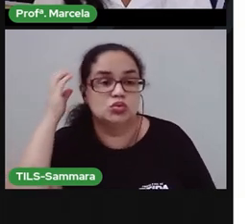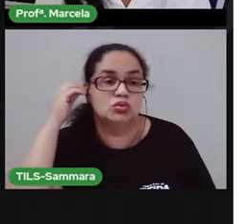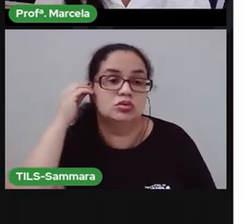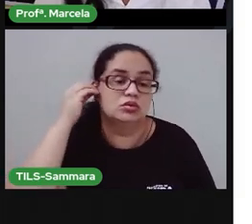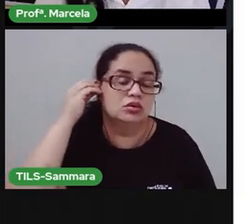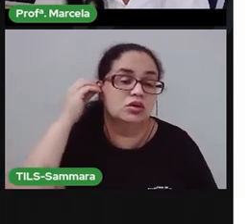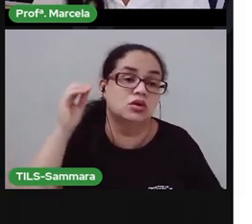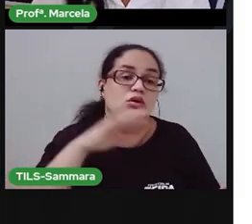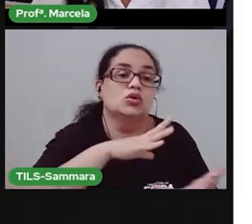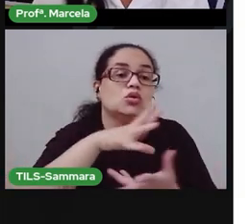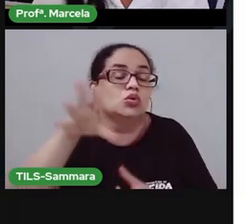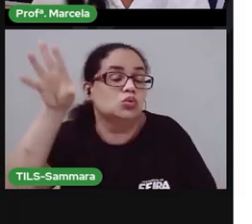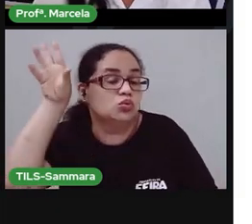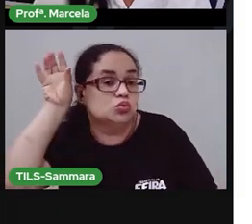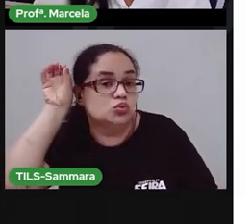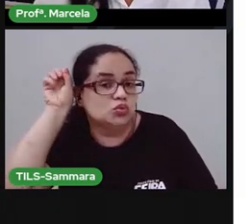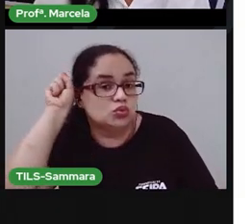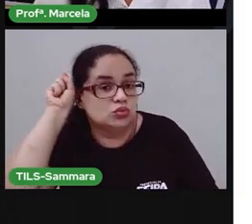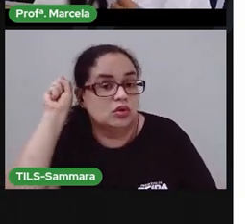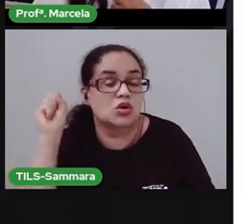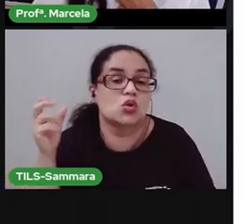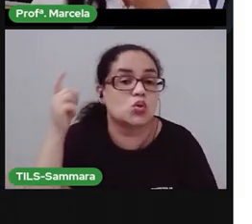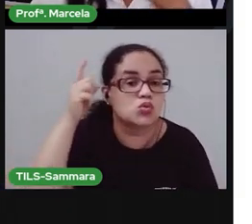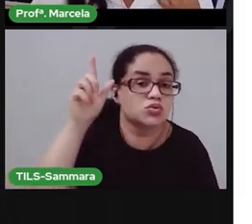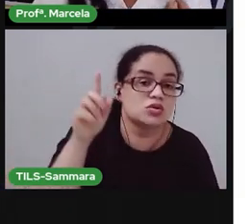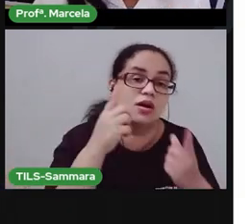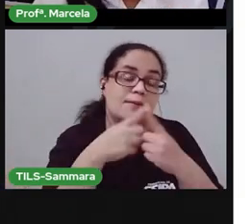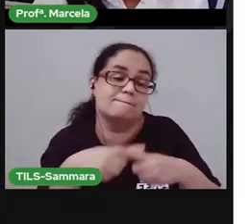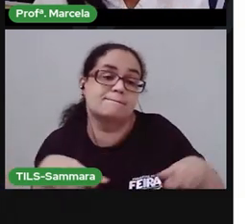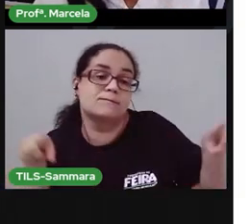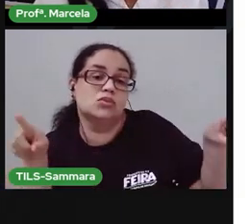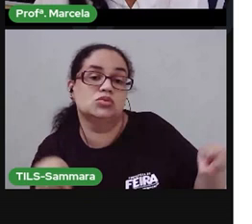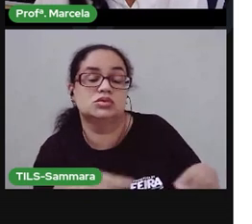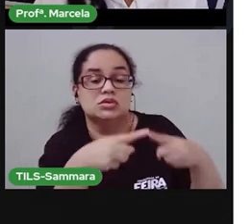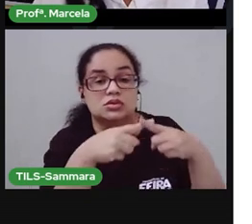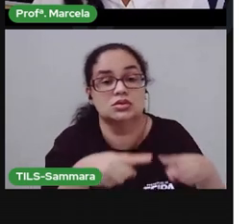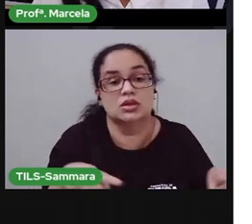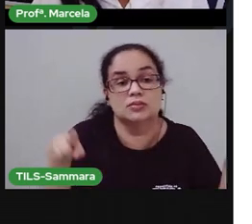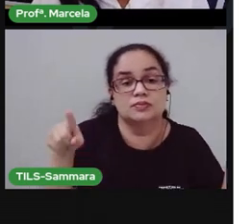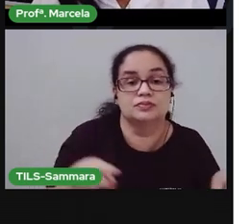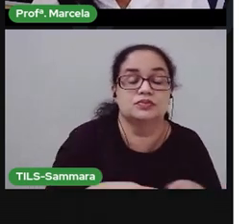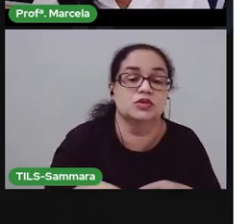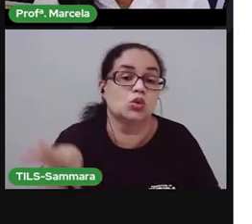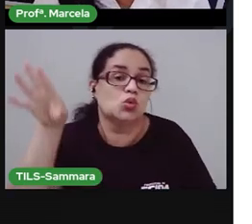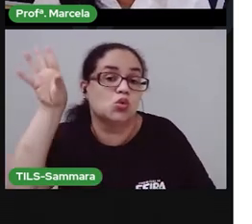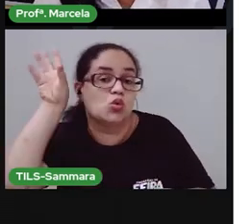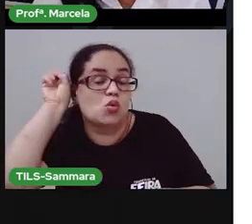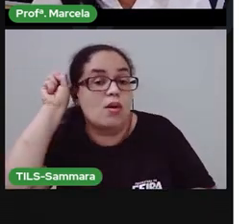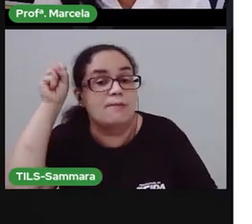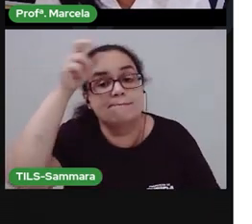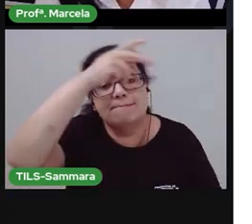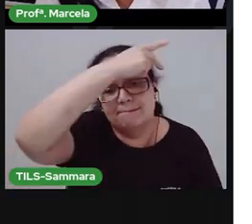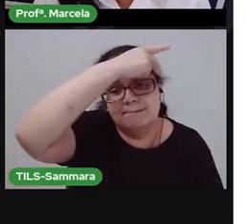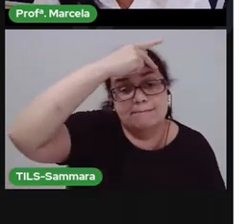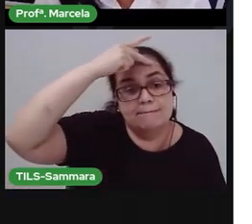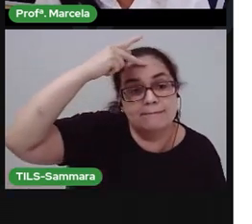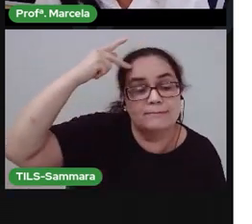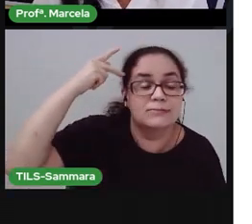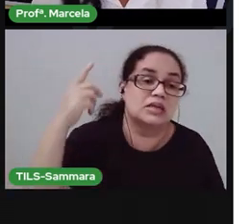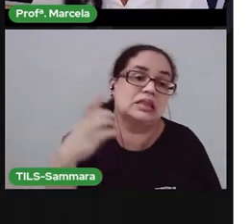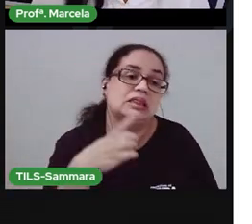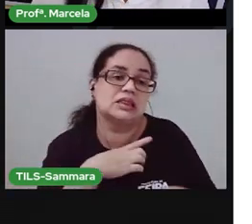emite para a gente, né? A gente consegue ouvir músicas, ouvir as pessoas, ter